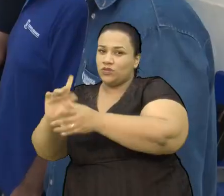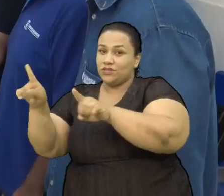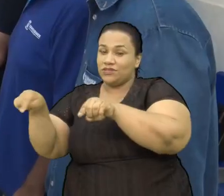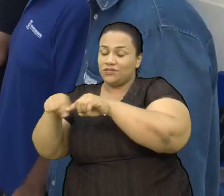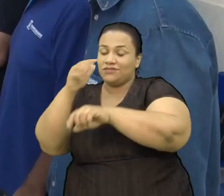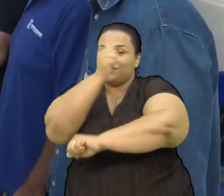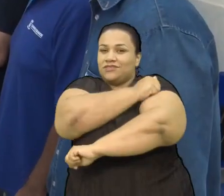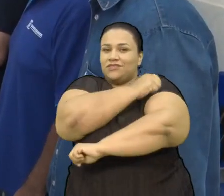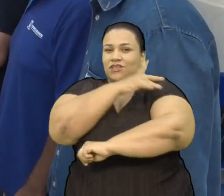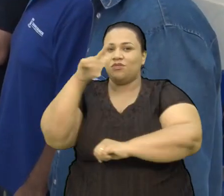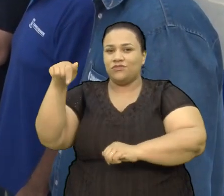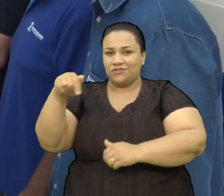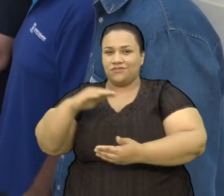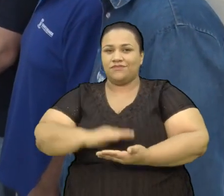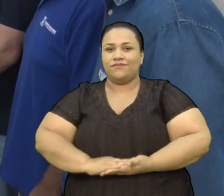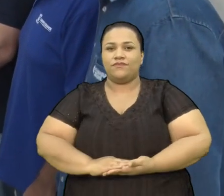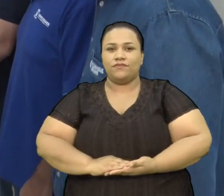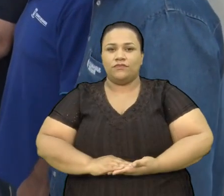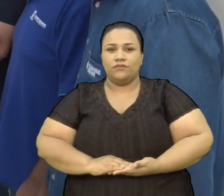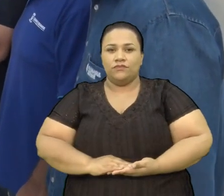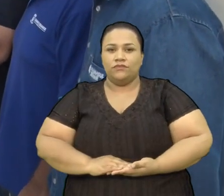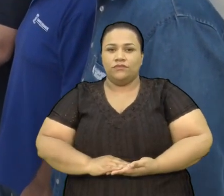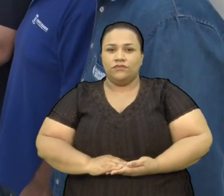Para os nossos Alunos aqui do distrito